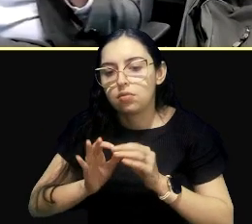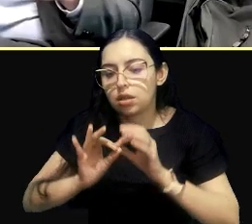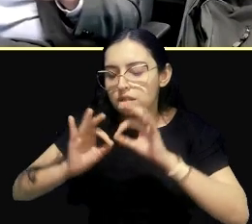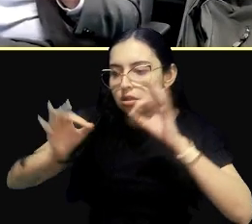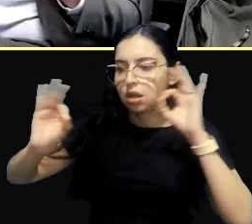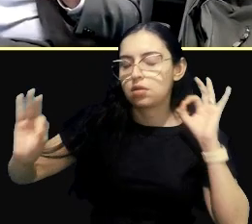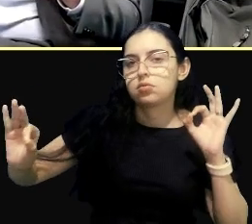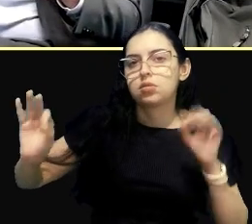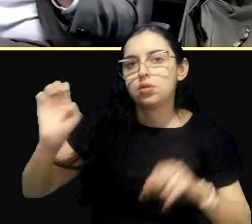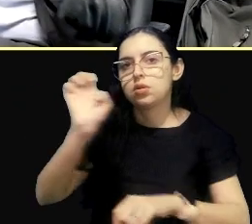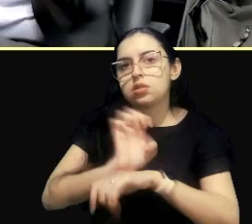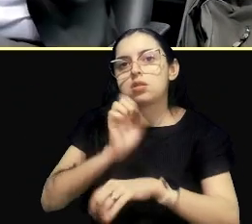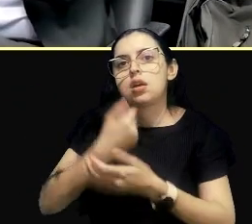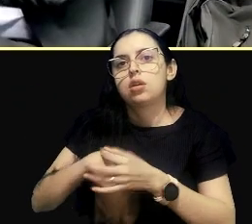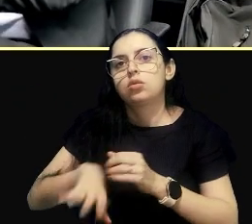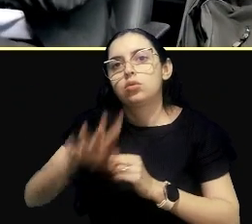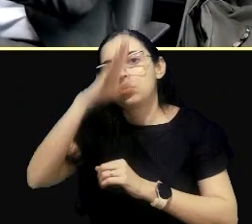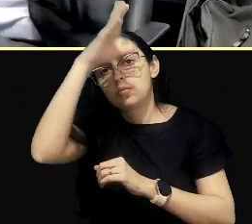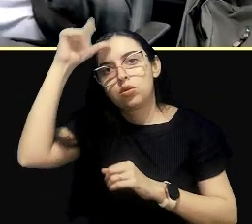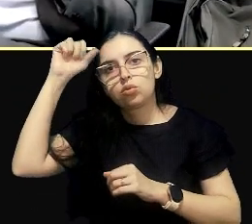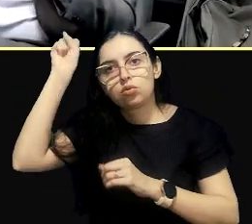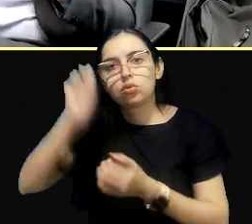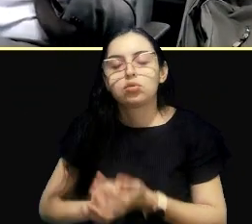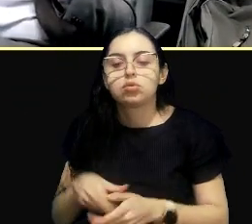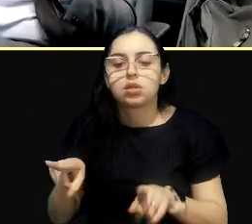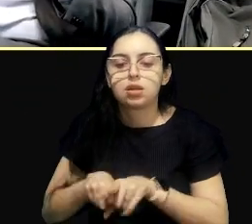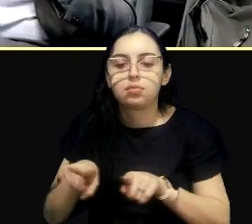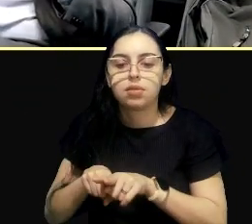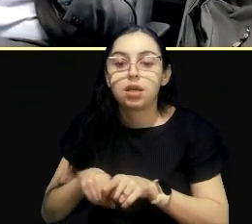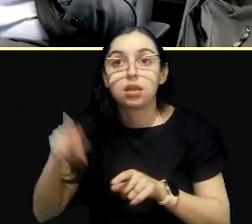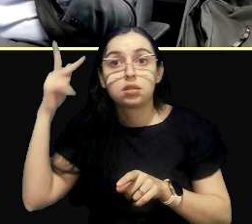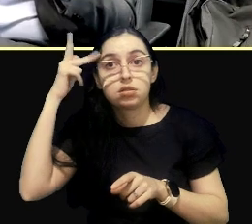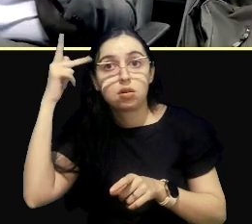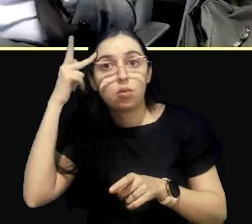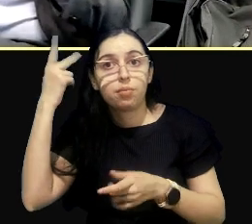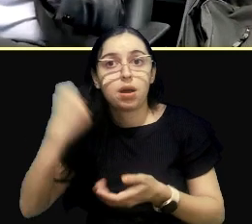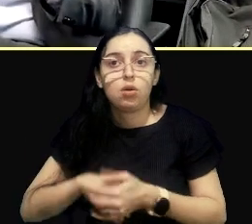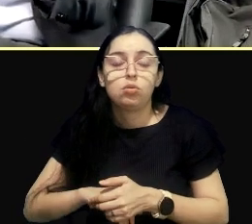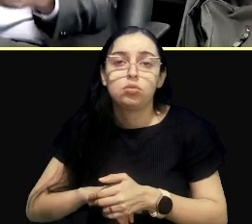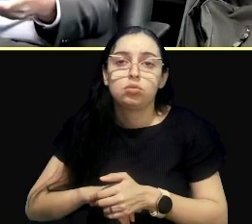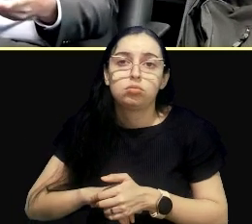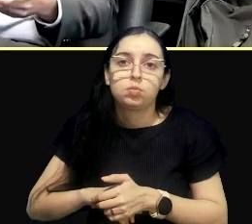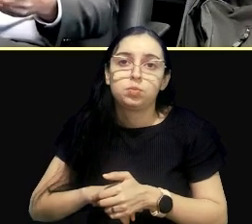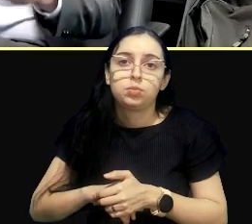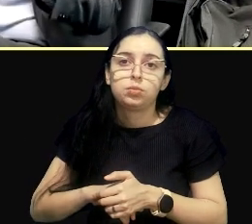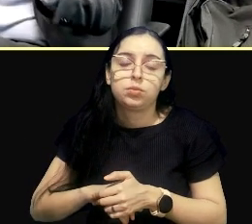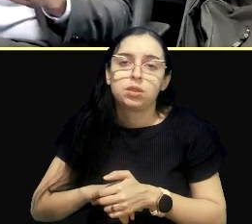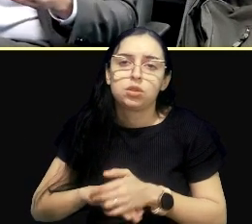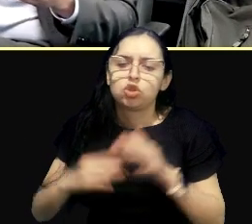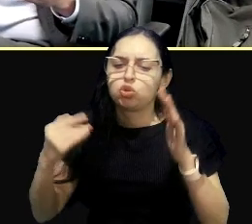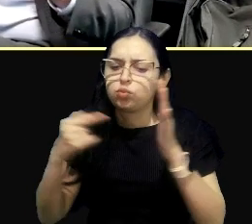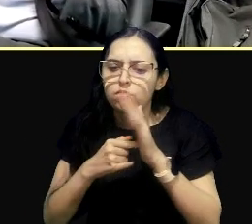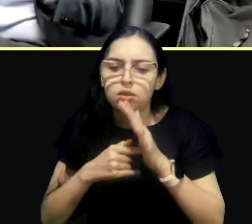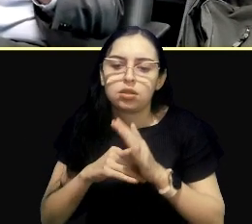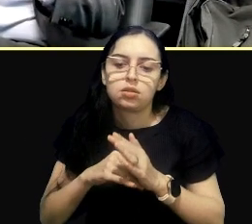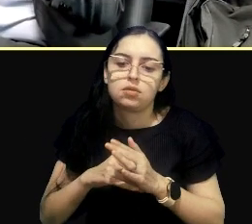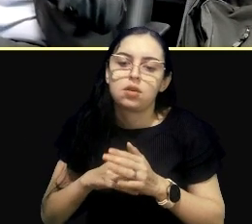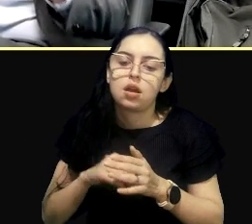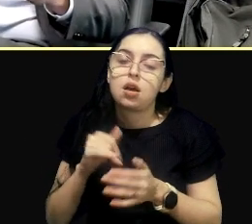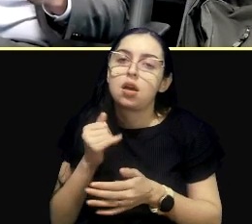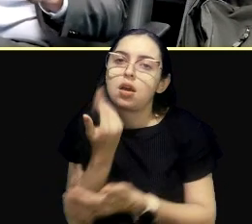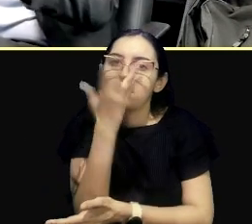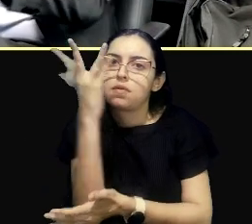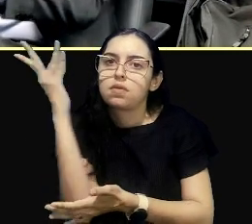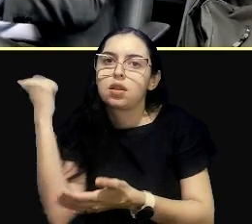parte do estado de Mato Grosso do Sul, pega também o estado de São Paulo, e vai ser uma interferência direta na fauna, na